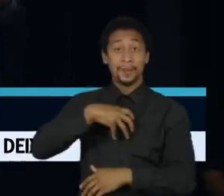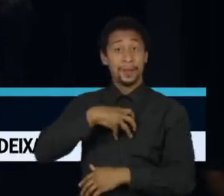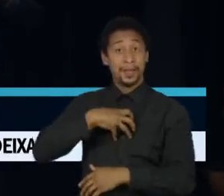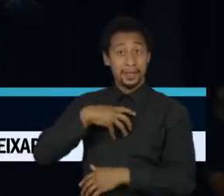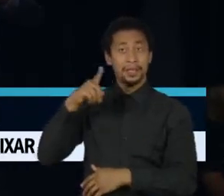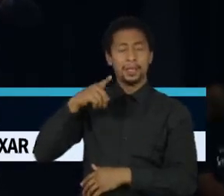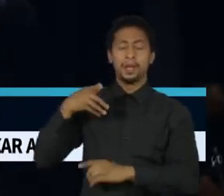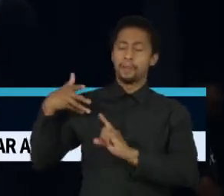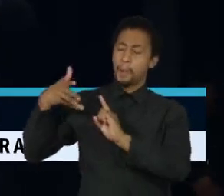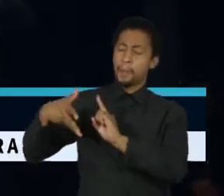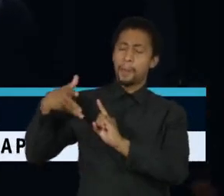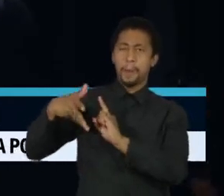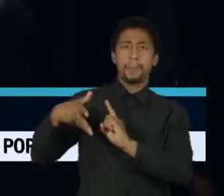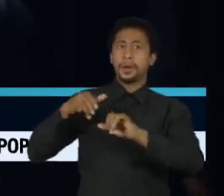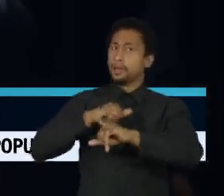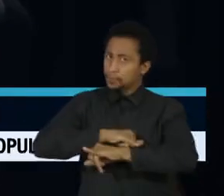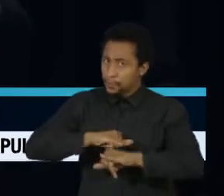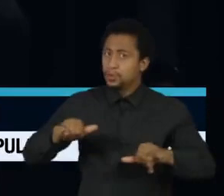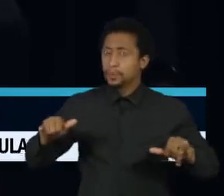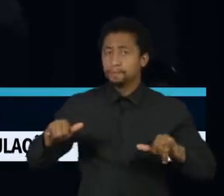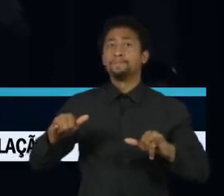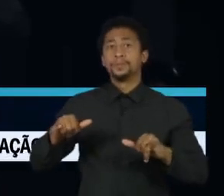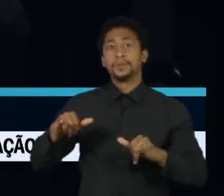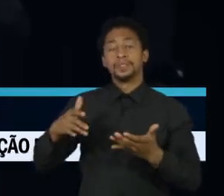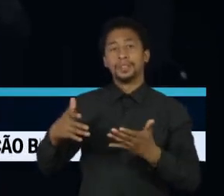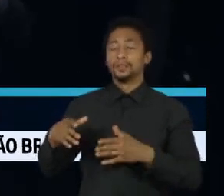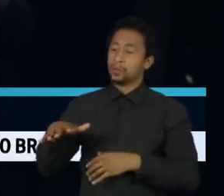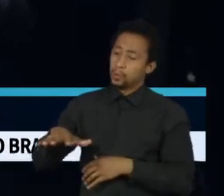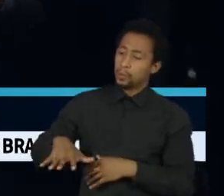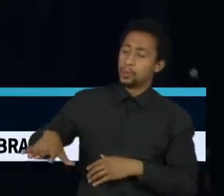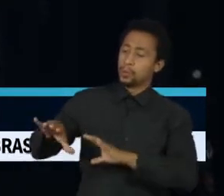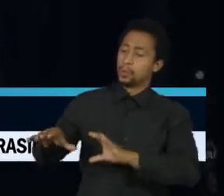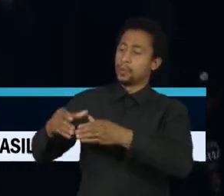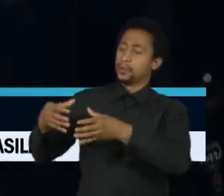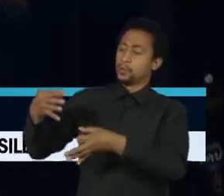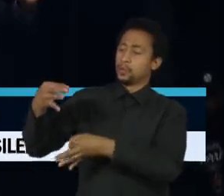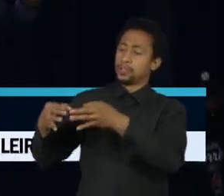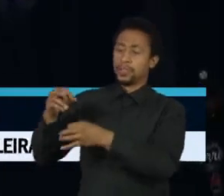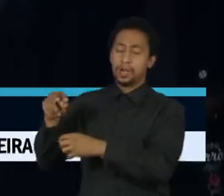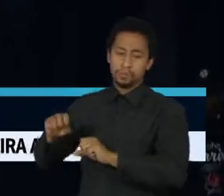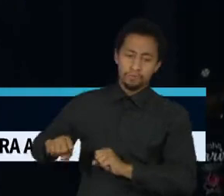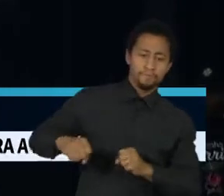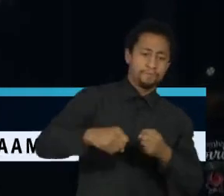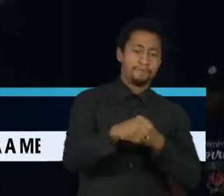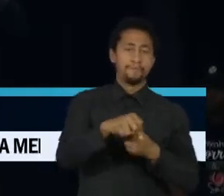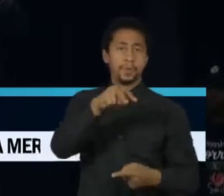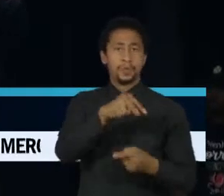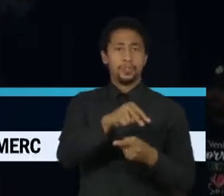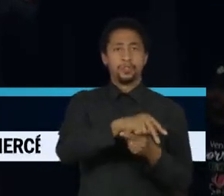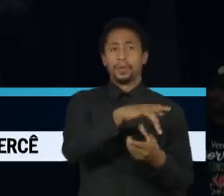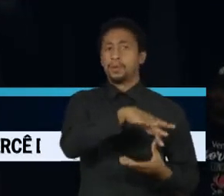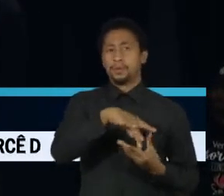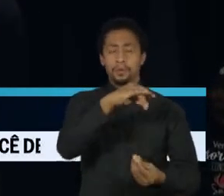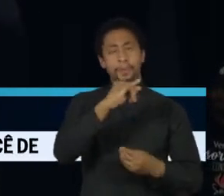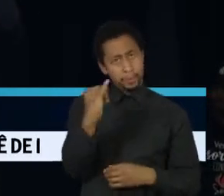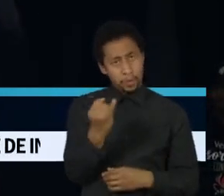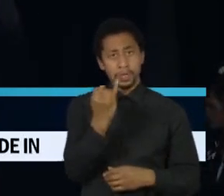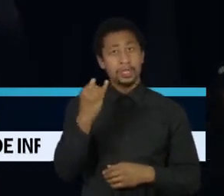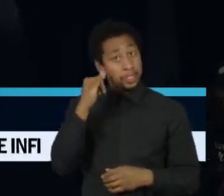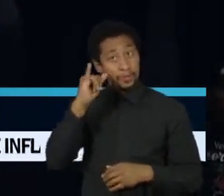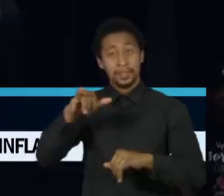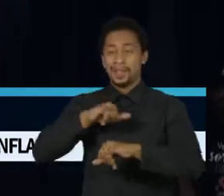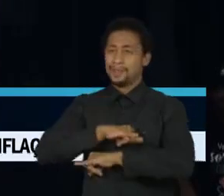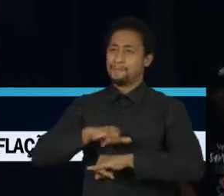longo do discurso, ele reafirmou a importância do judiciário na proteção da democracia e no combate à desinformação. Em